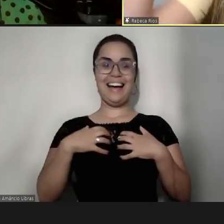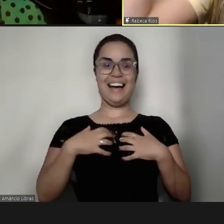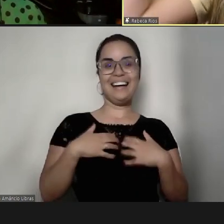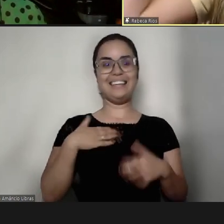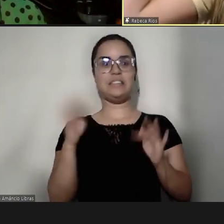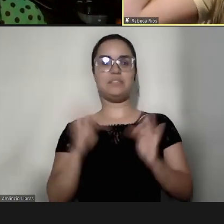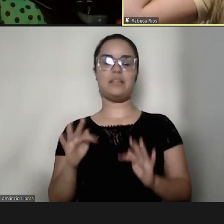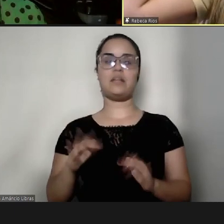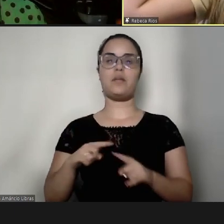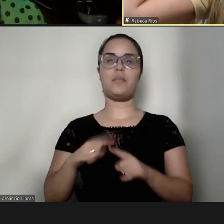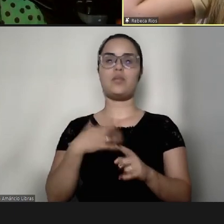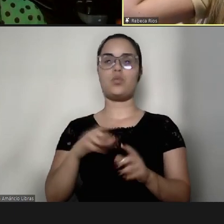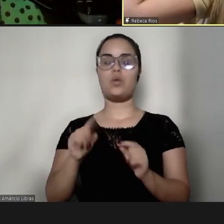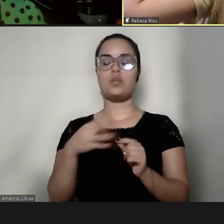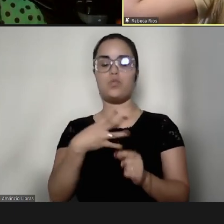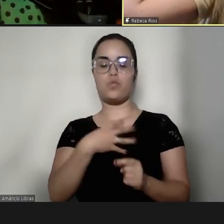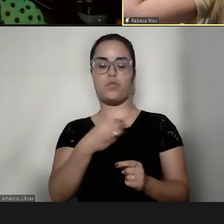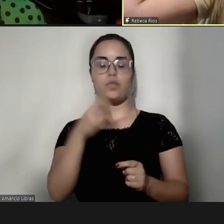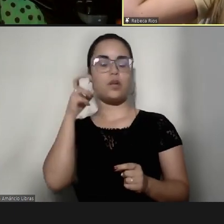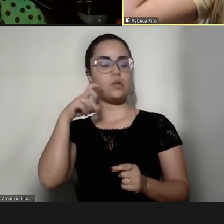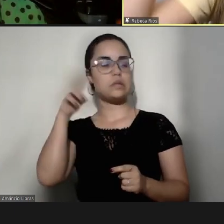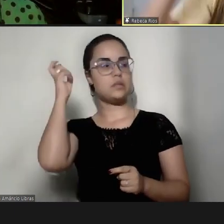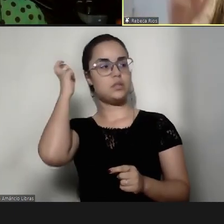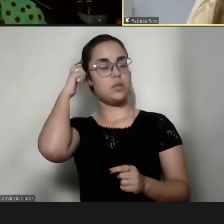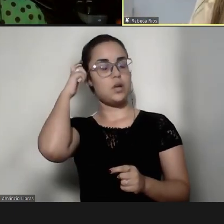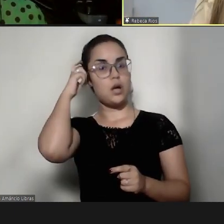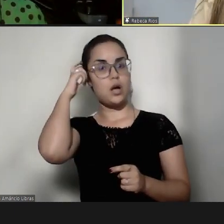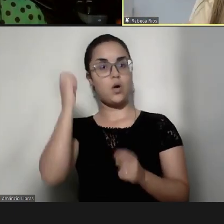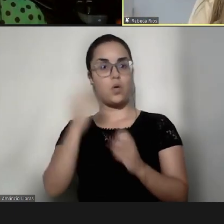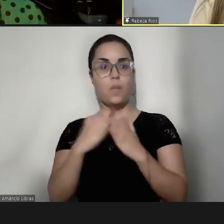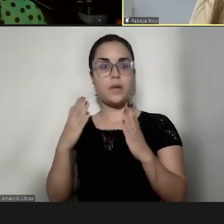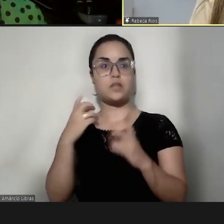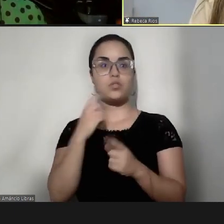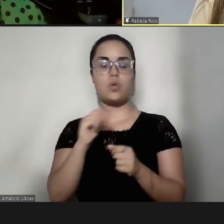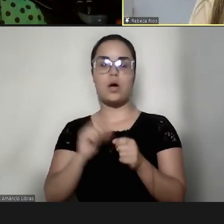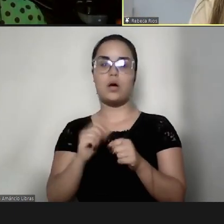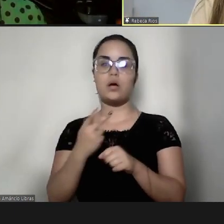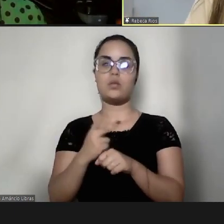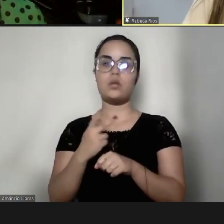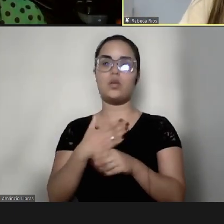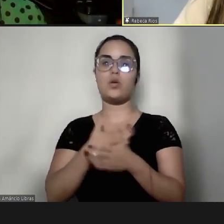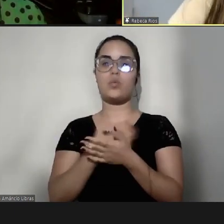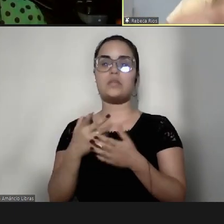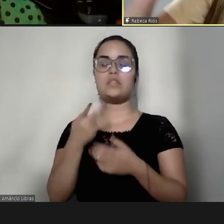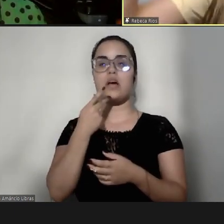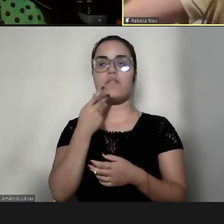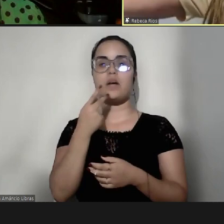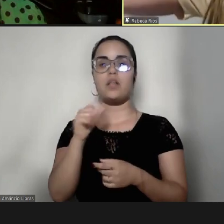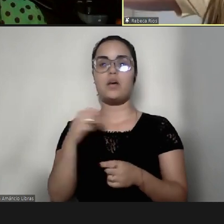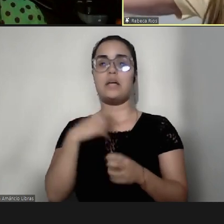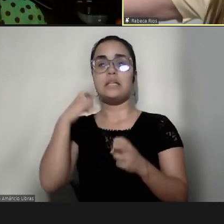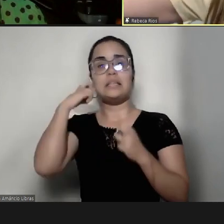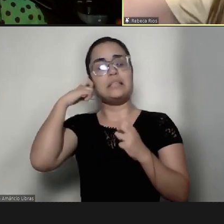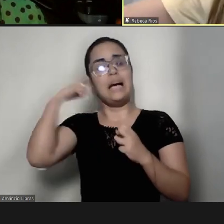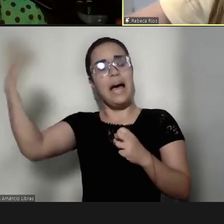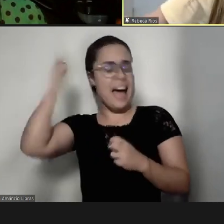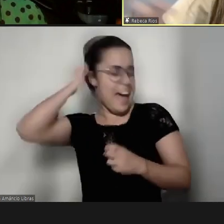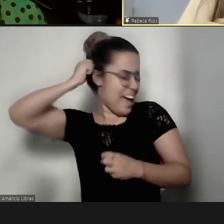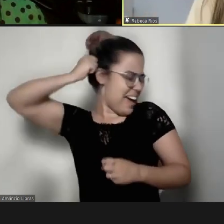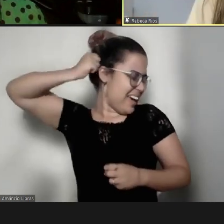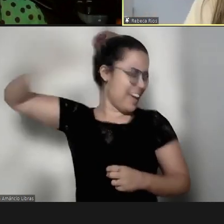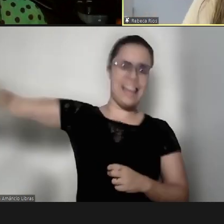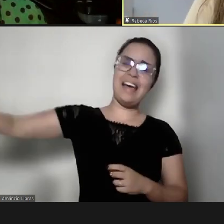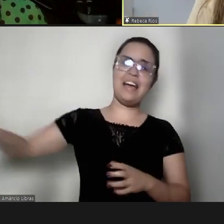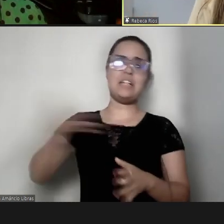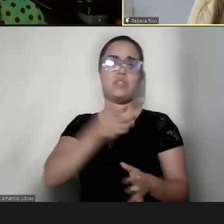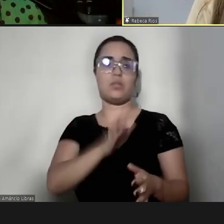o meu filho quando colocou, ativou o aparelho e eu comecei a conversar com ele, ele derrou, ele arrancou o aparelho, ele não